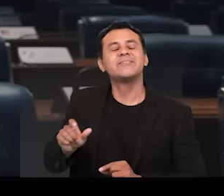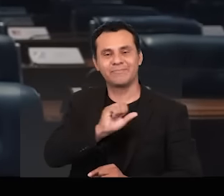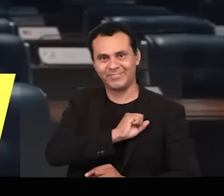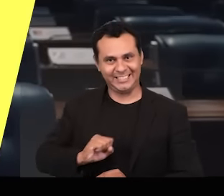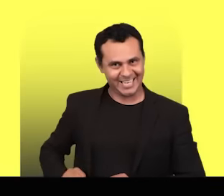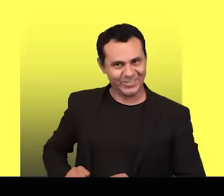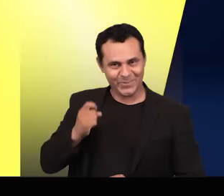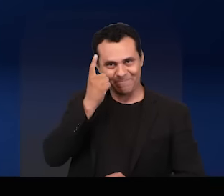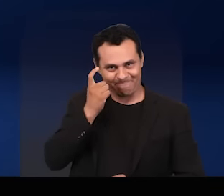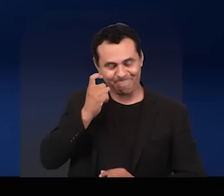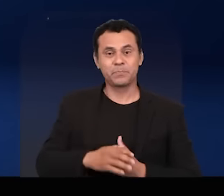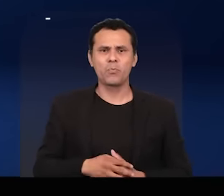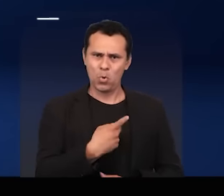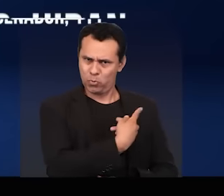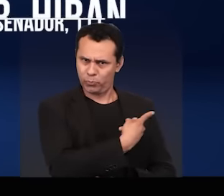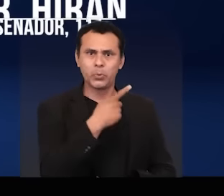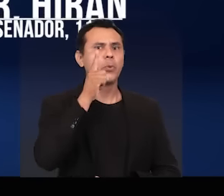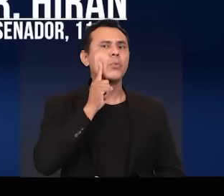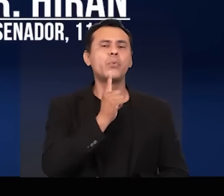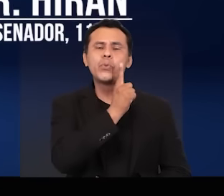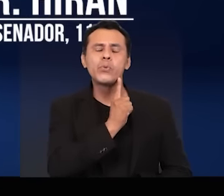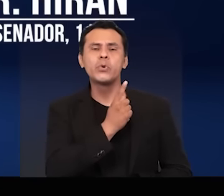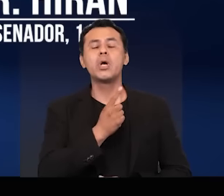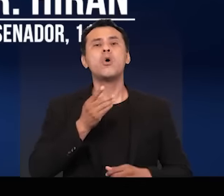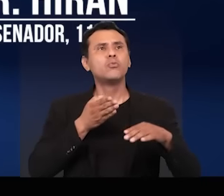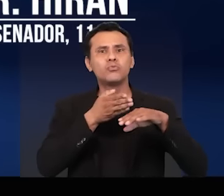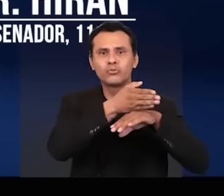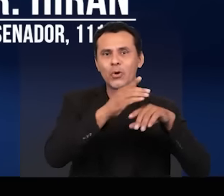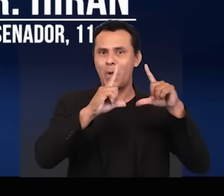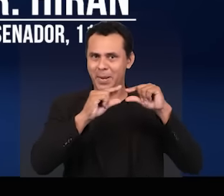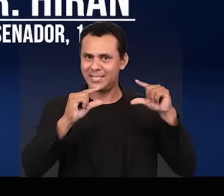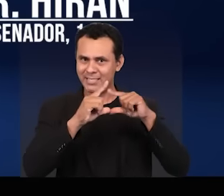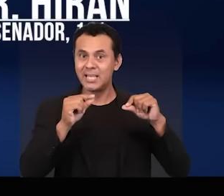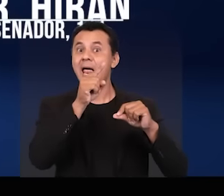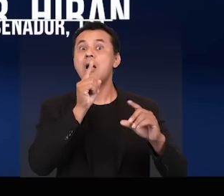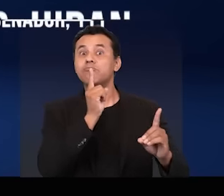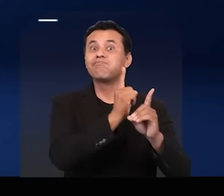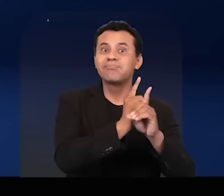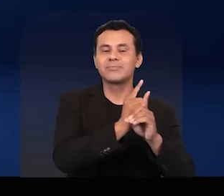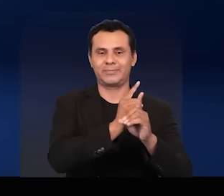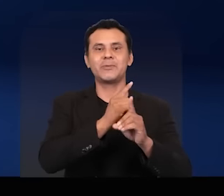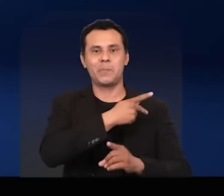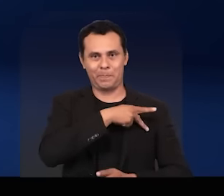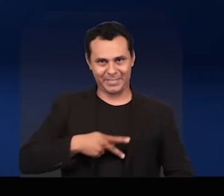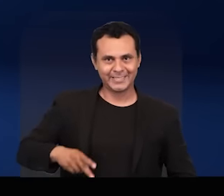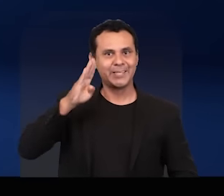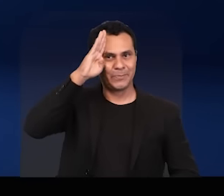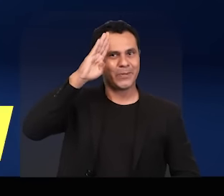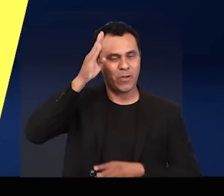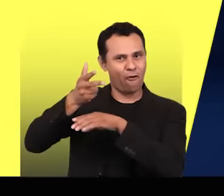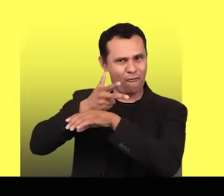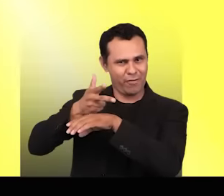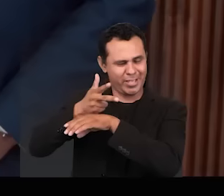o nosso senador. Ao lado do nosso governador Antônio Denário, estivemos em Brasília, onde o presidente Jair Bolsonaro gravou este